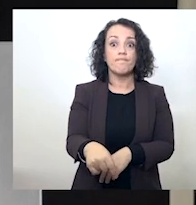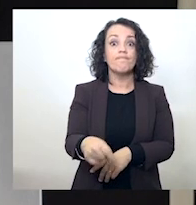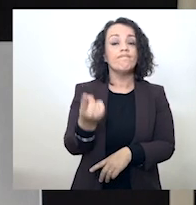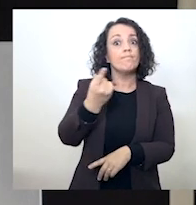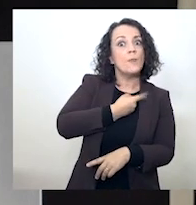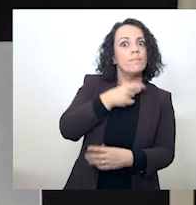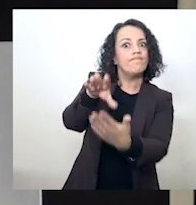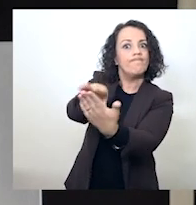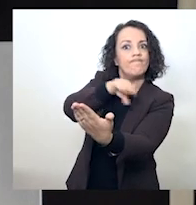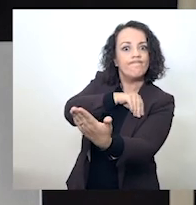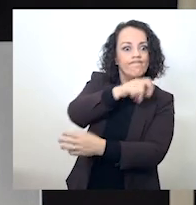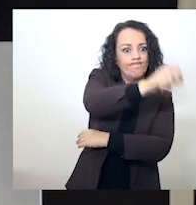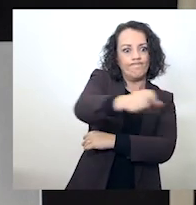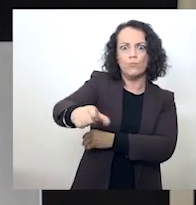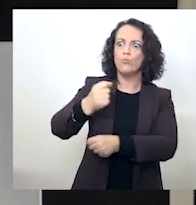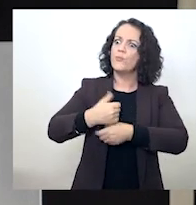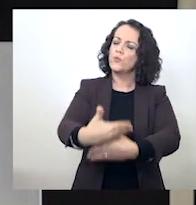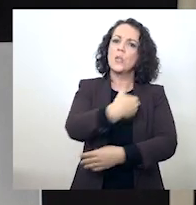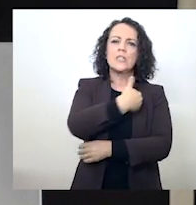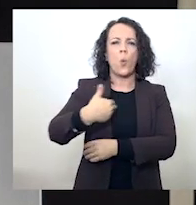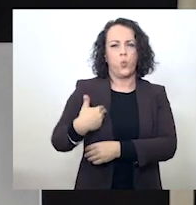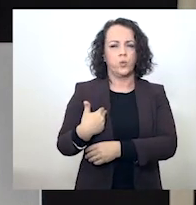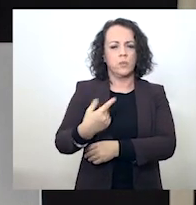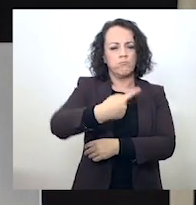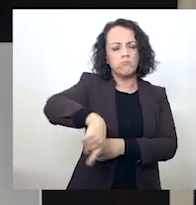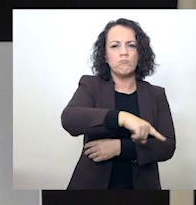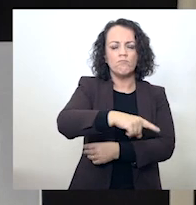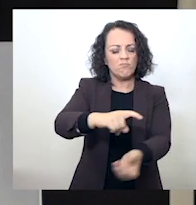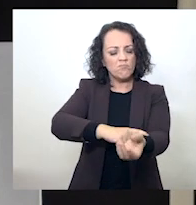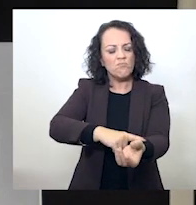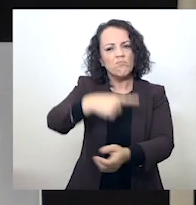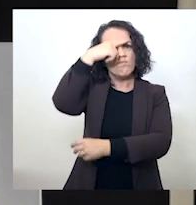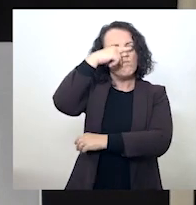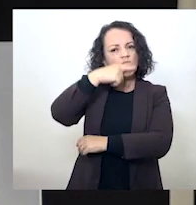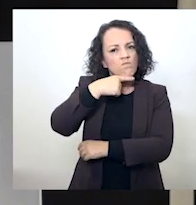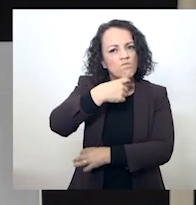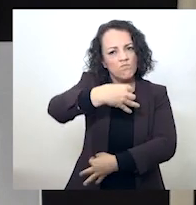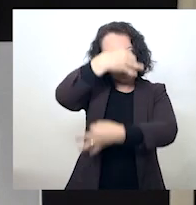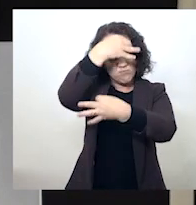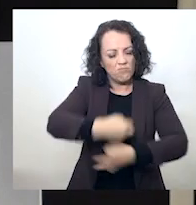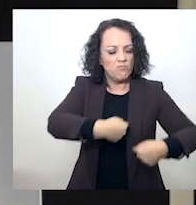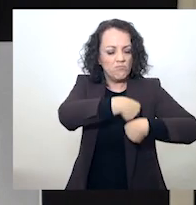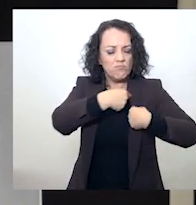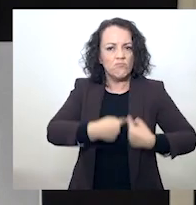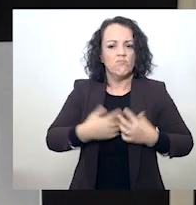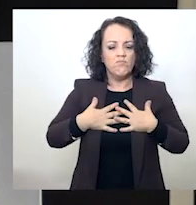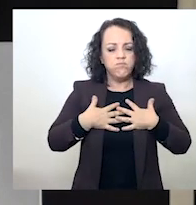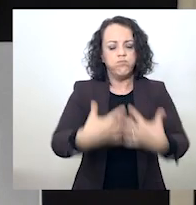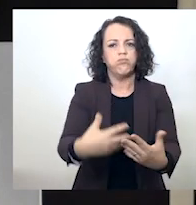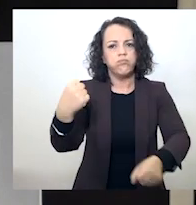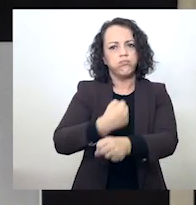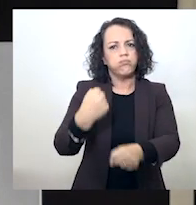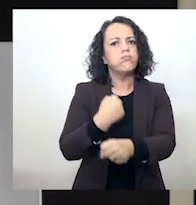exemplo dos nossos profissionais de saúde, em caráter, consistência, entrega e espírito de missão.